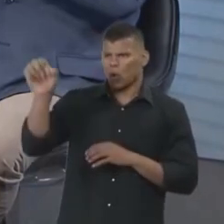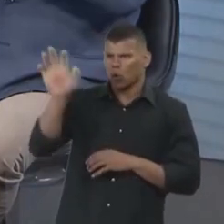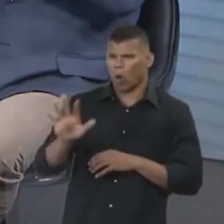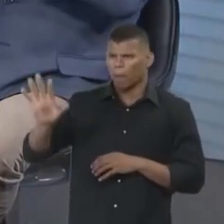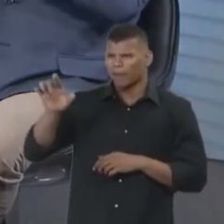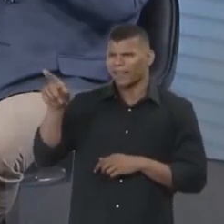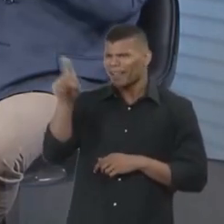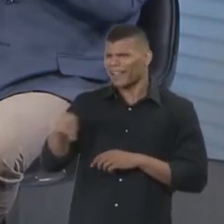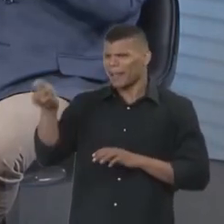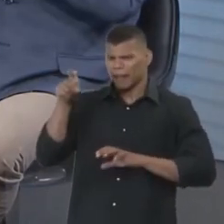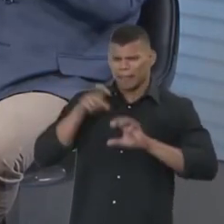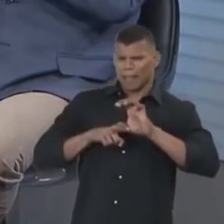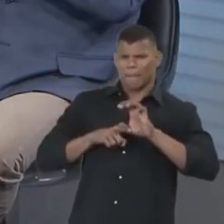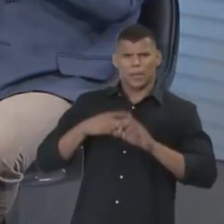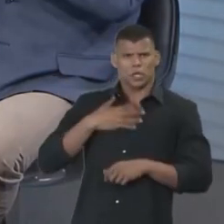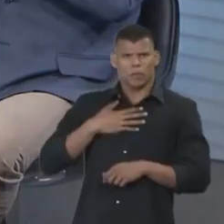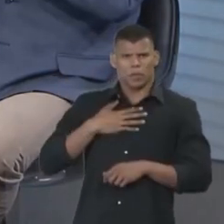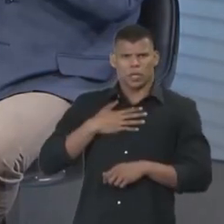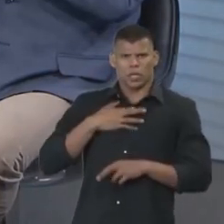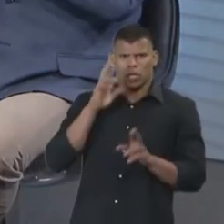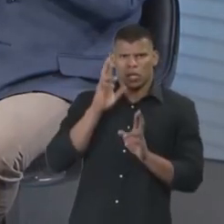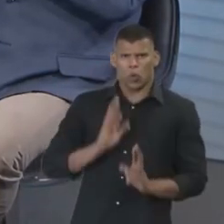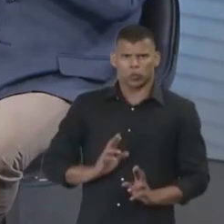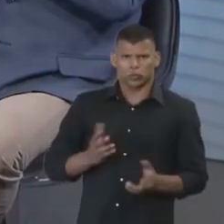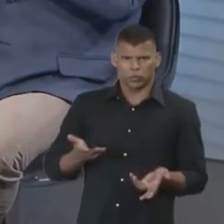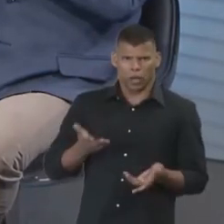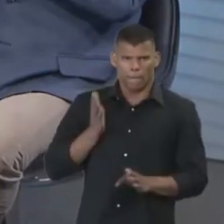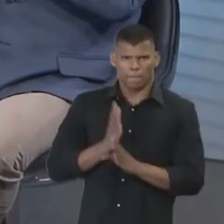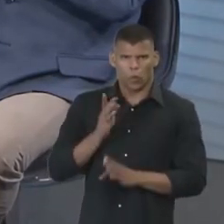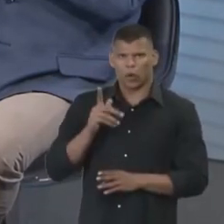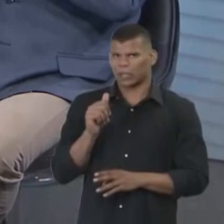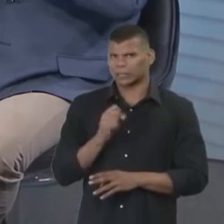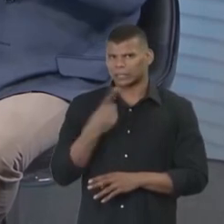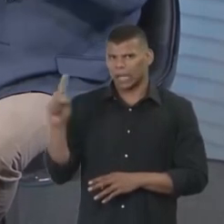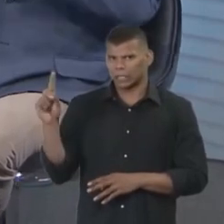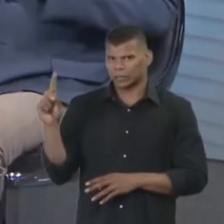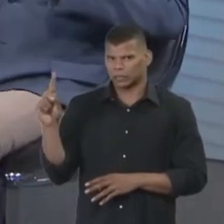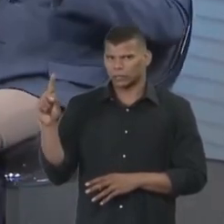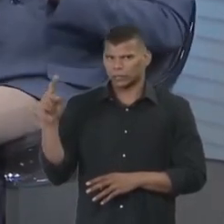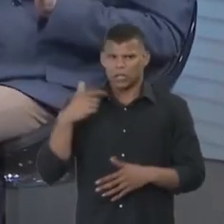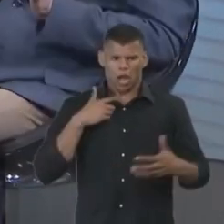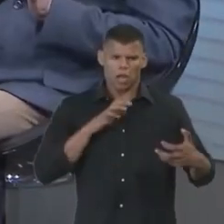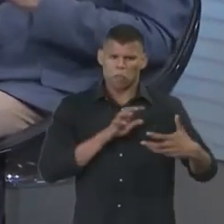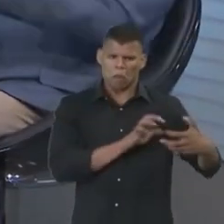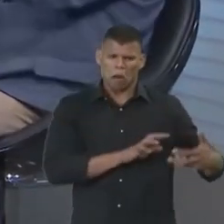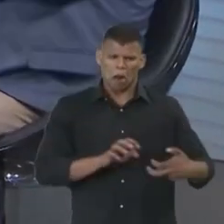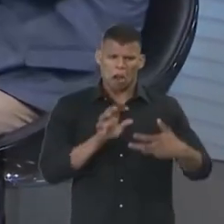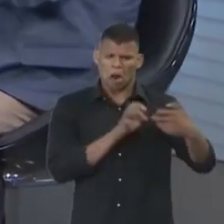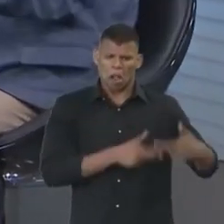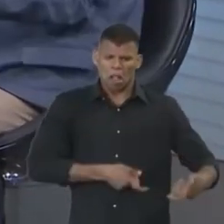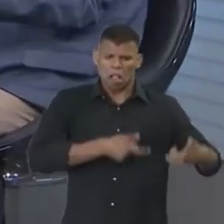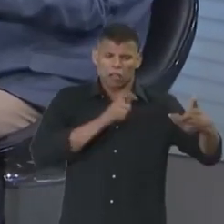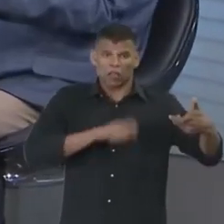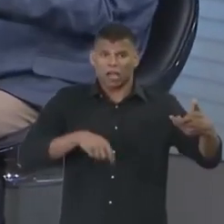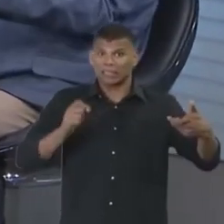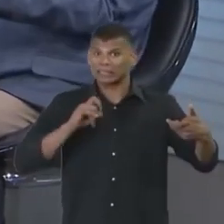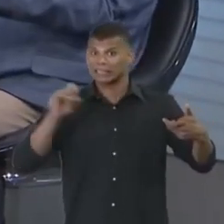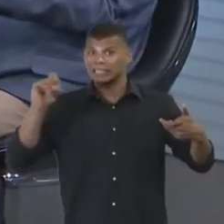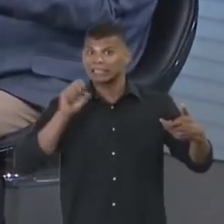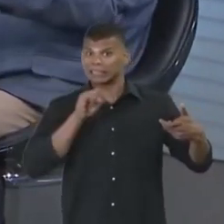bem cearense, a Europa não vai se meter à besta de se meter comigo, porque ele tem a Europa na mão.